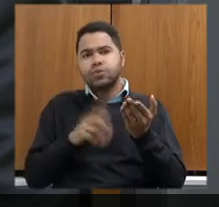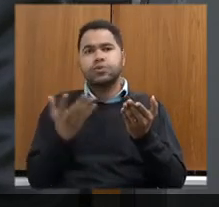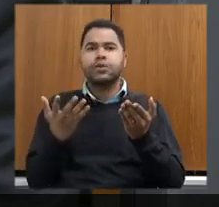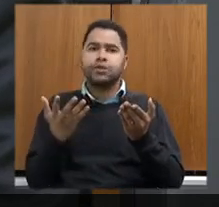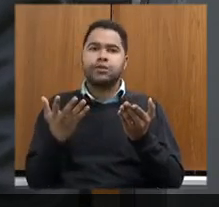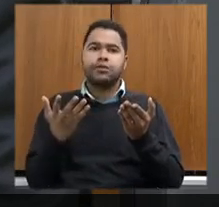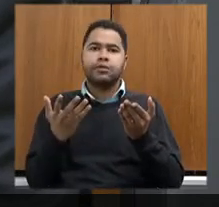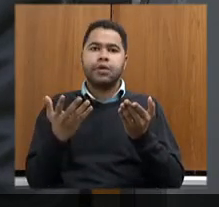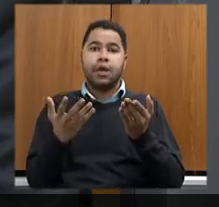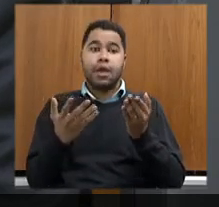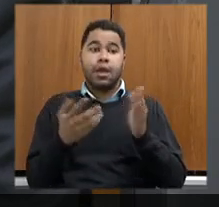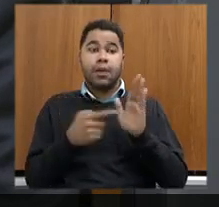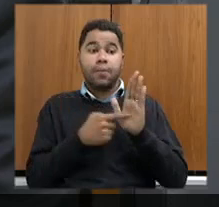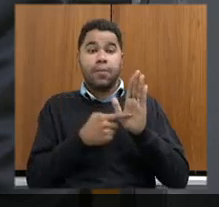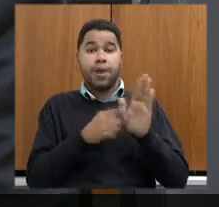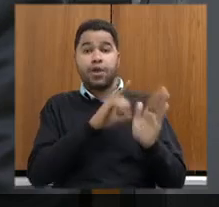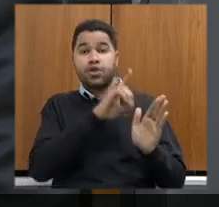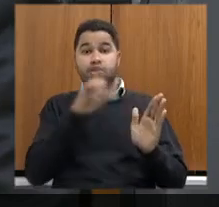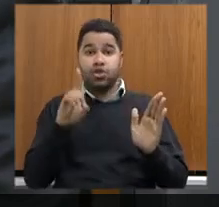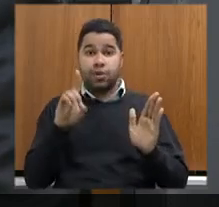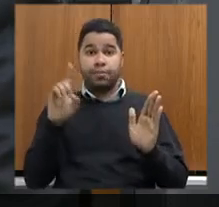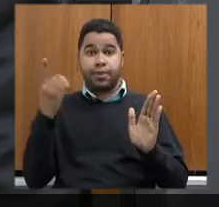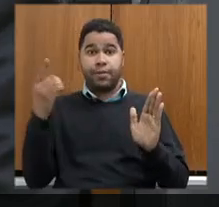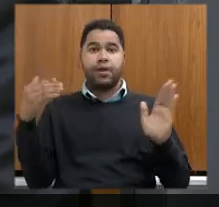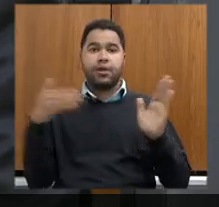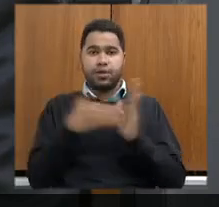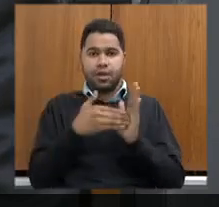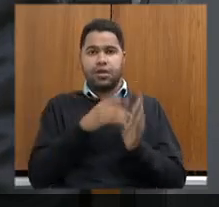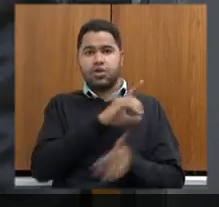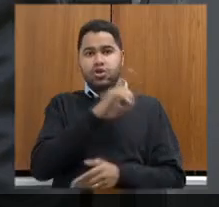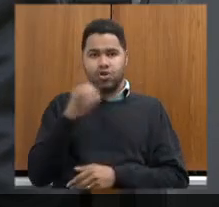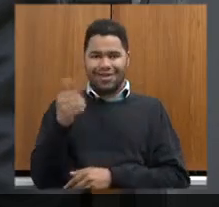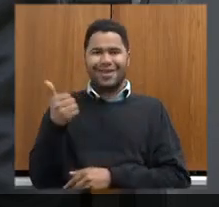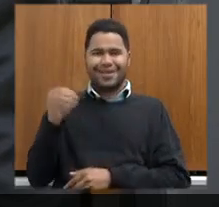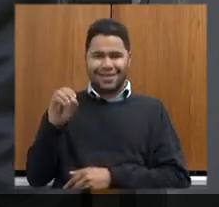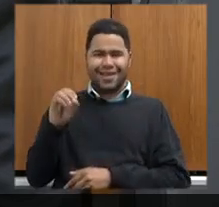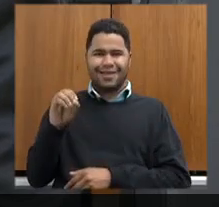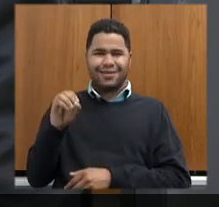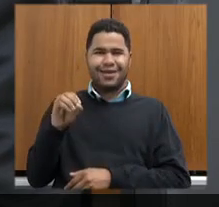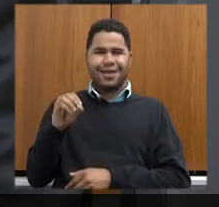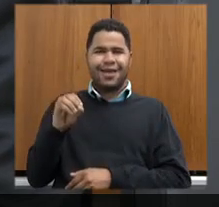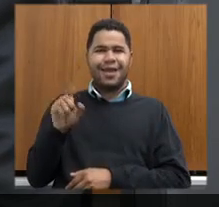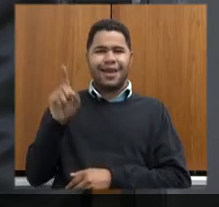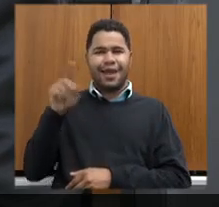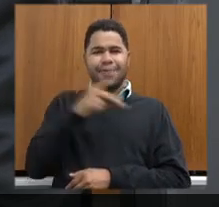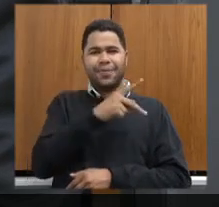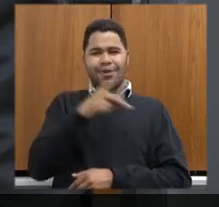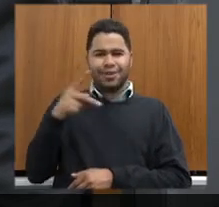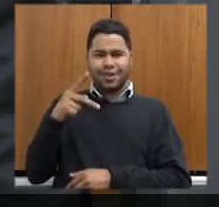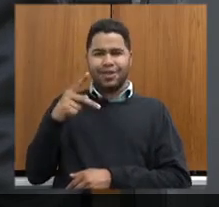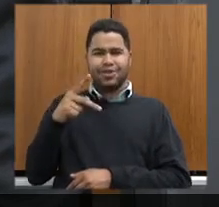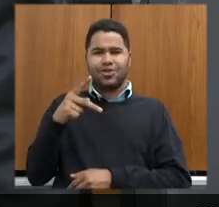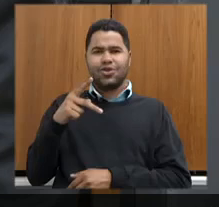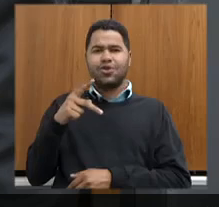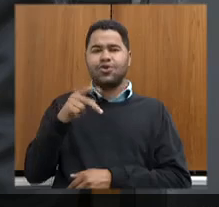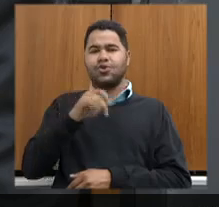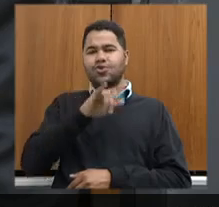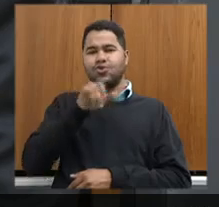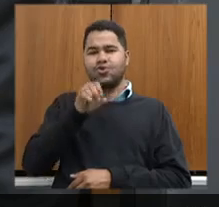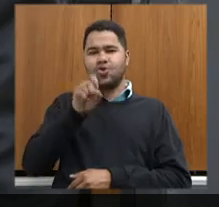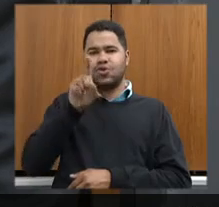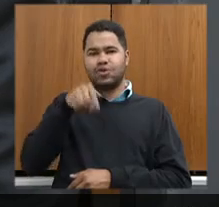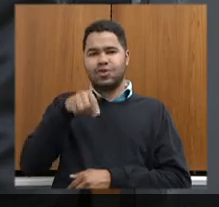já que a exposição é do dia 1º até o dia 10, para o nosso presidente lá, José Moacir, presidente da Sociedade Rural,